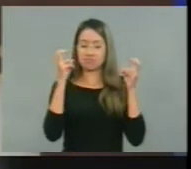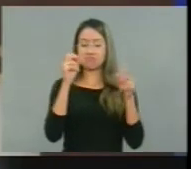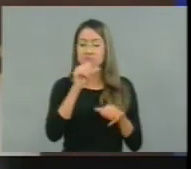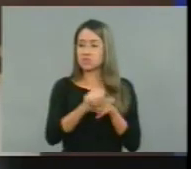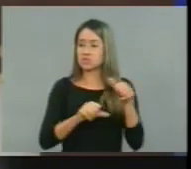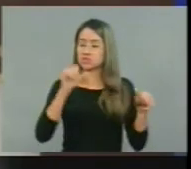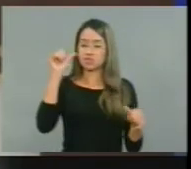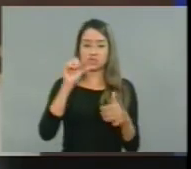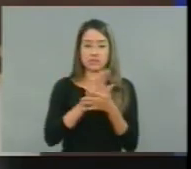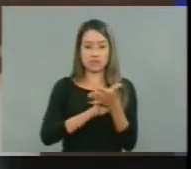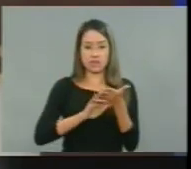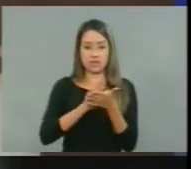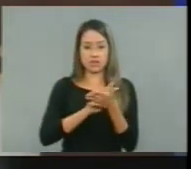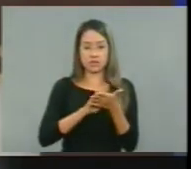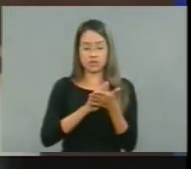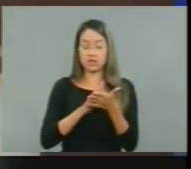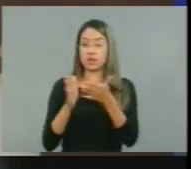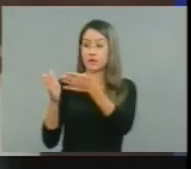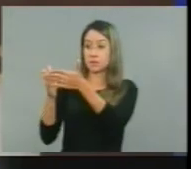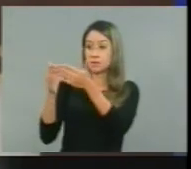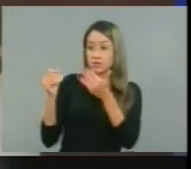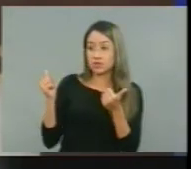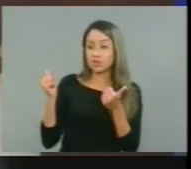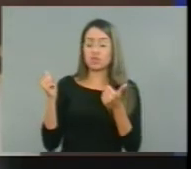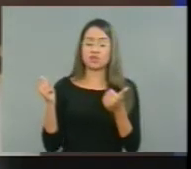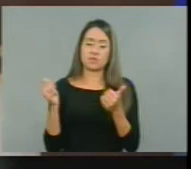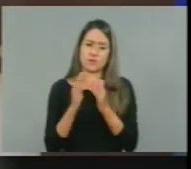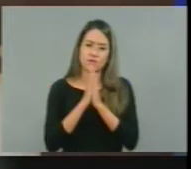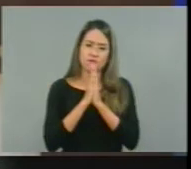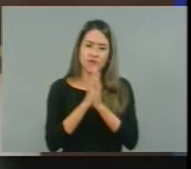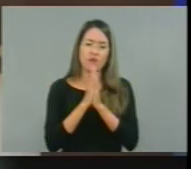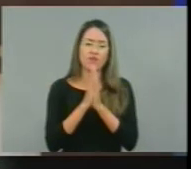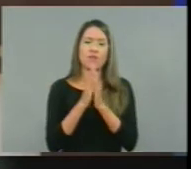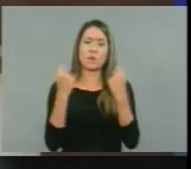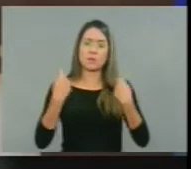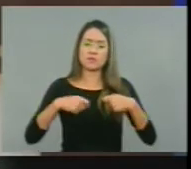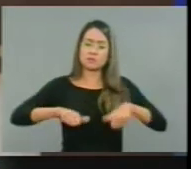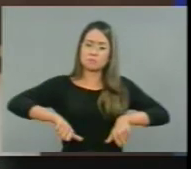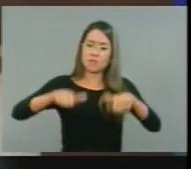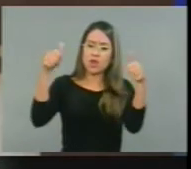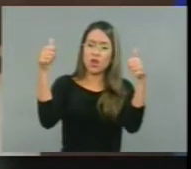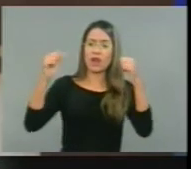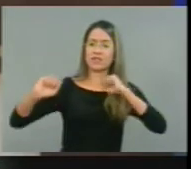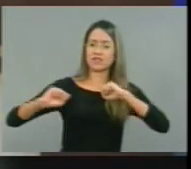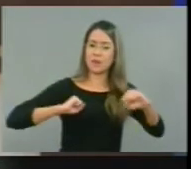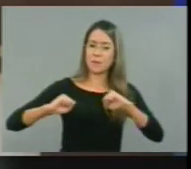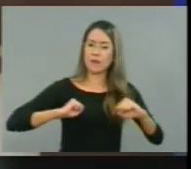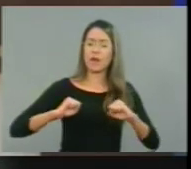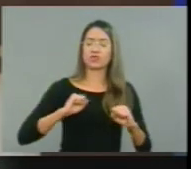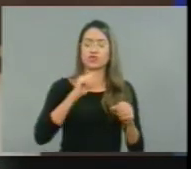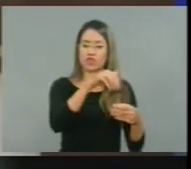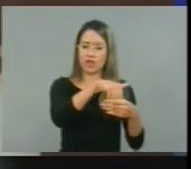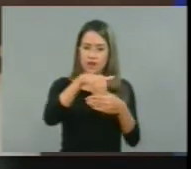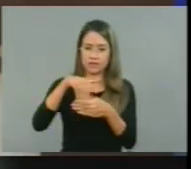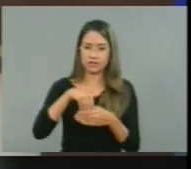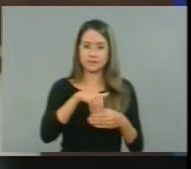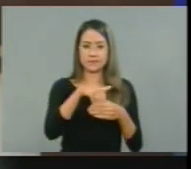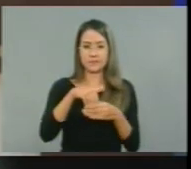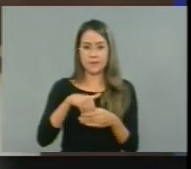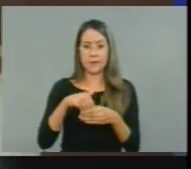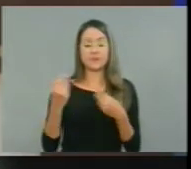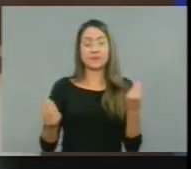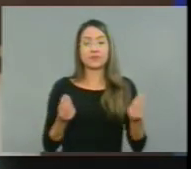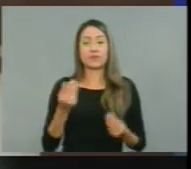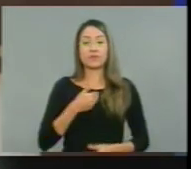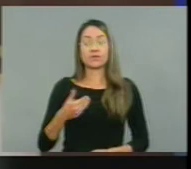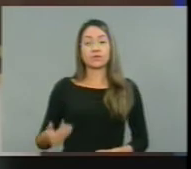sobretudo, fazer esse apelo. As eleições municipais podem melhorar o debate de como os governos locais podem